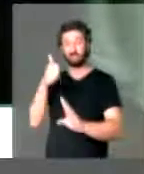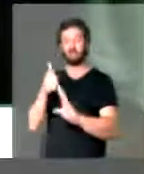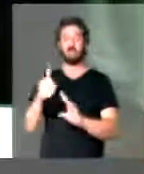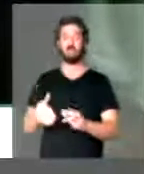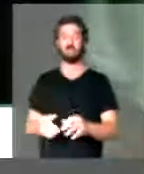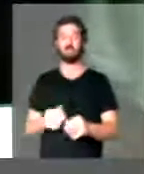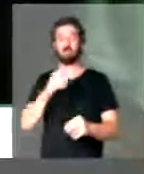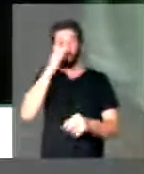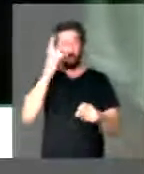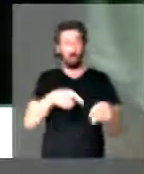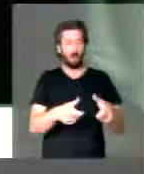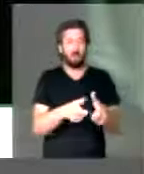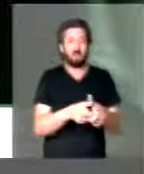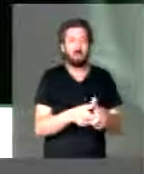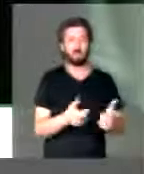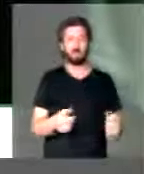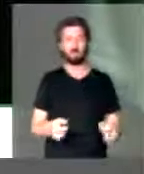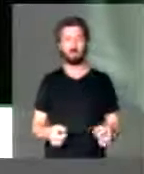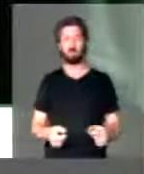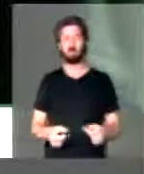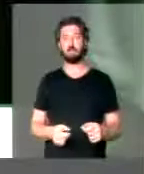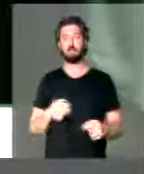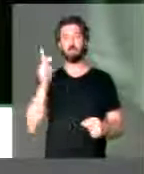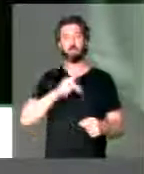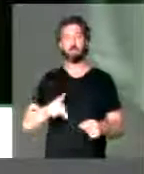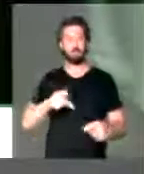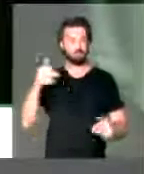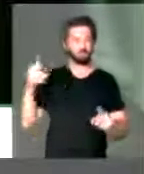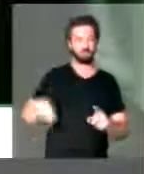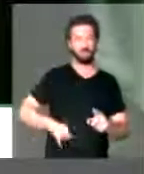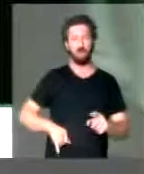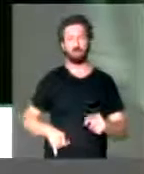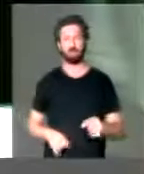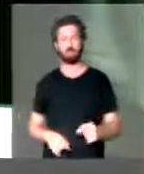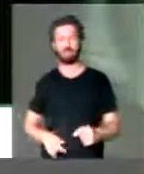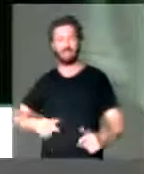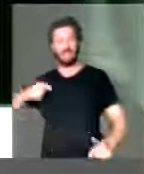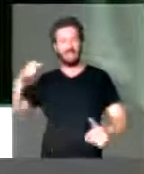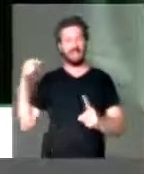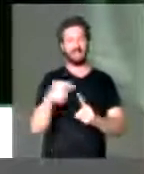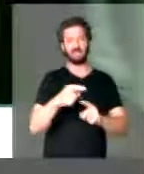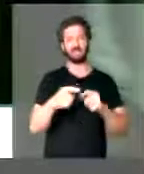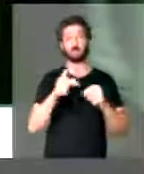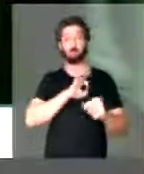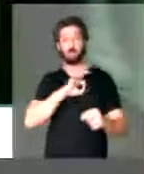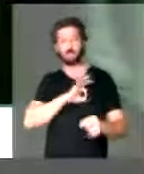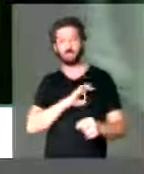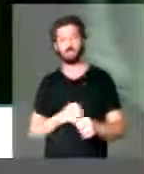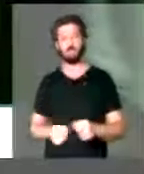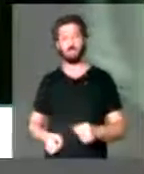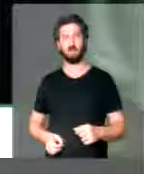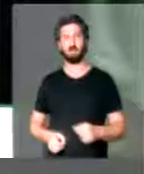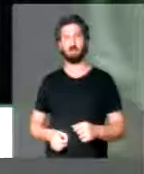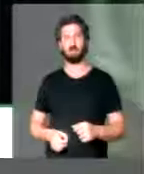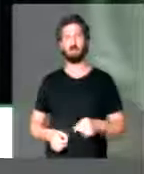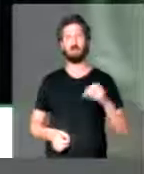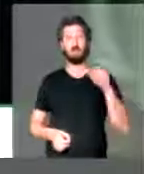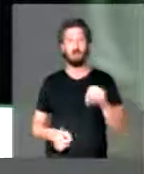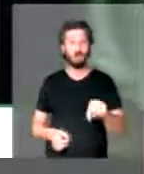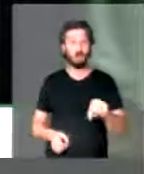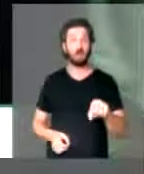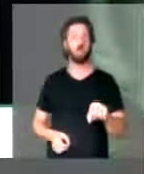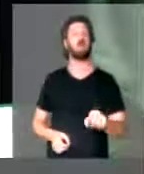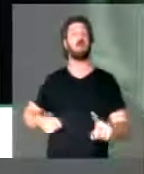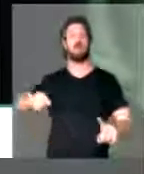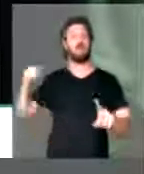o pequeno produtor rural, que atinge os nossos professores, que atinge o profissional da segurança pública, é ela que atinge,